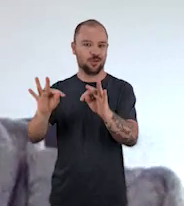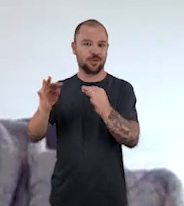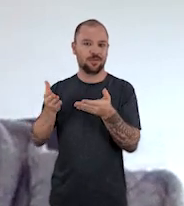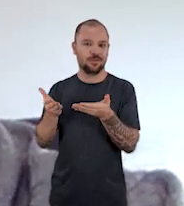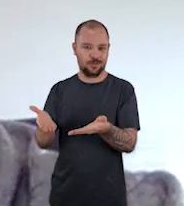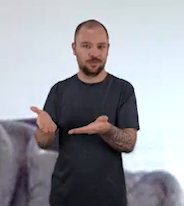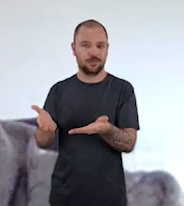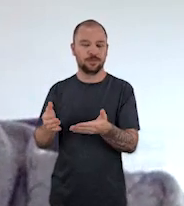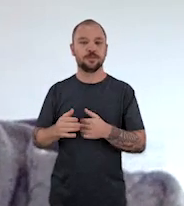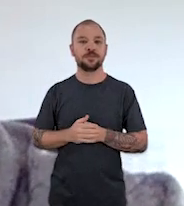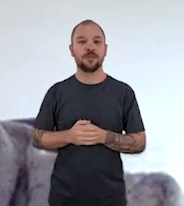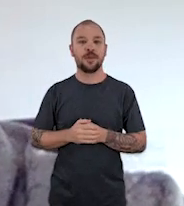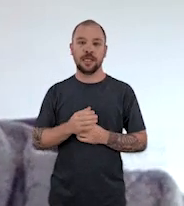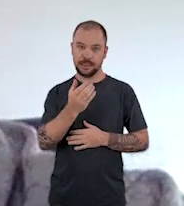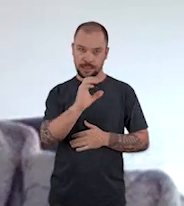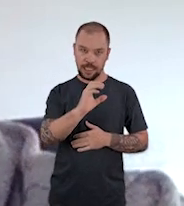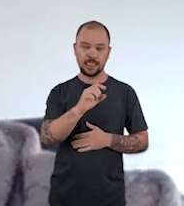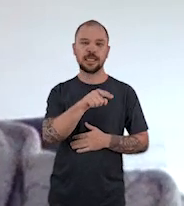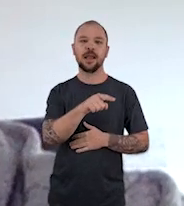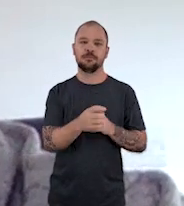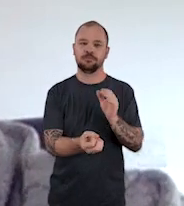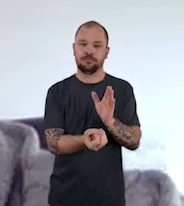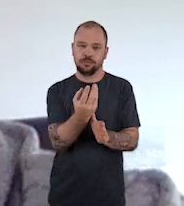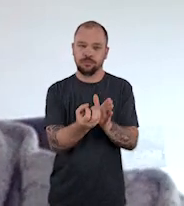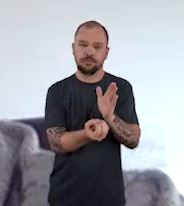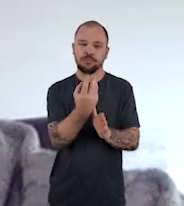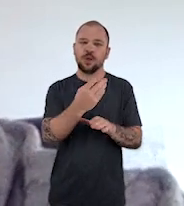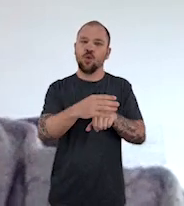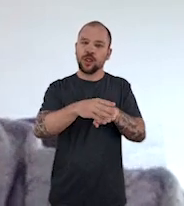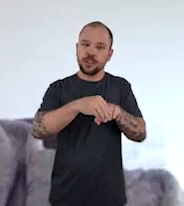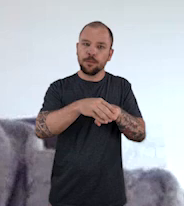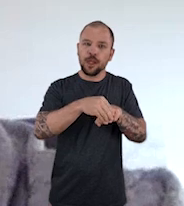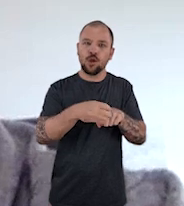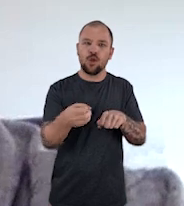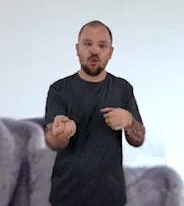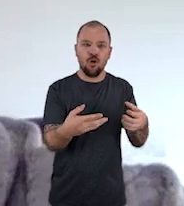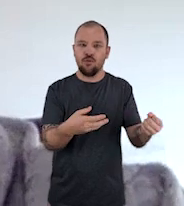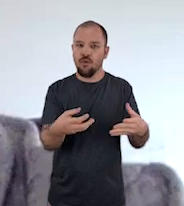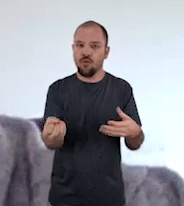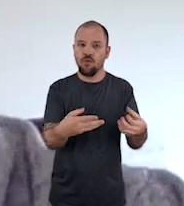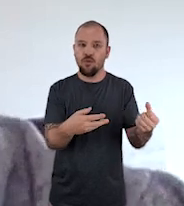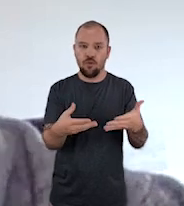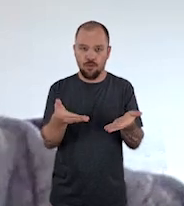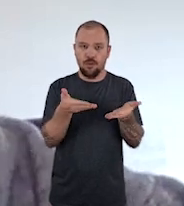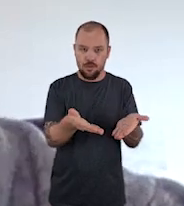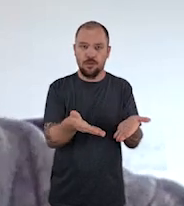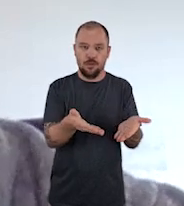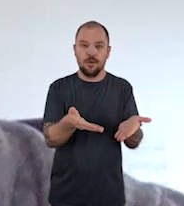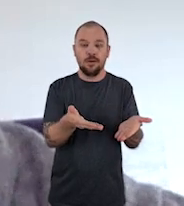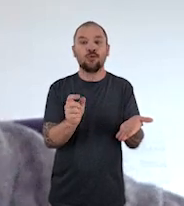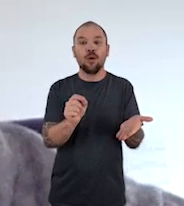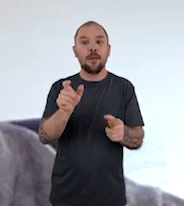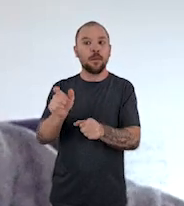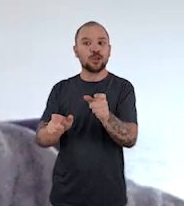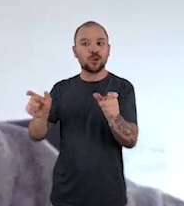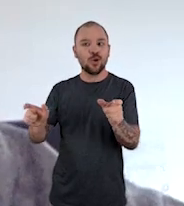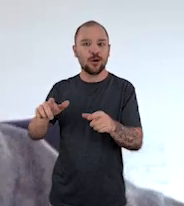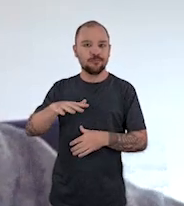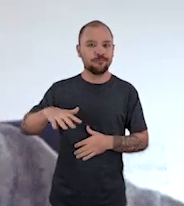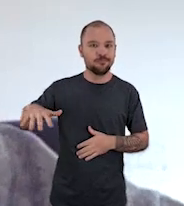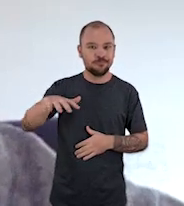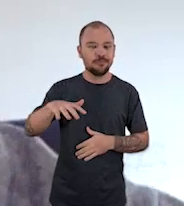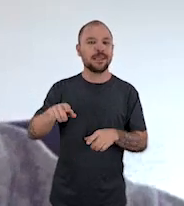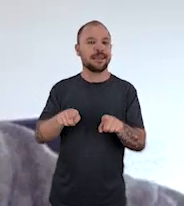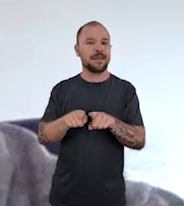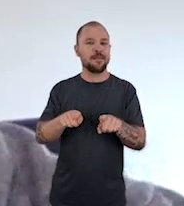como eu falei, a ciência, ela fornece conhecimento novo, que é aí que eu acho que as pessoas,